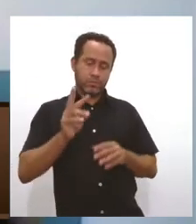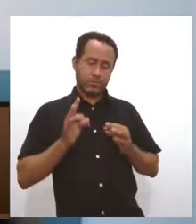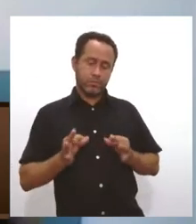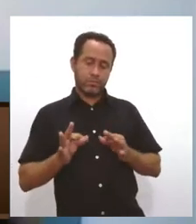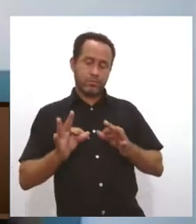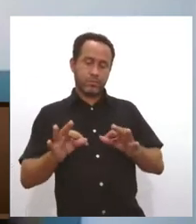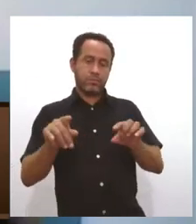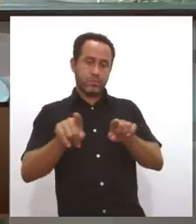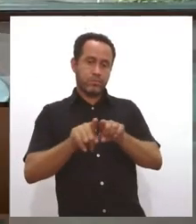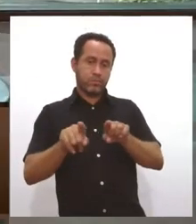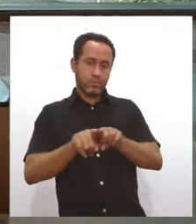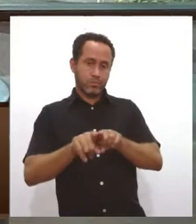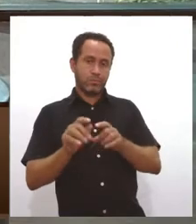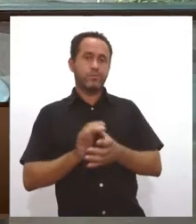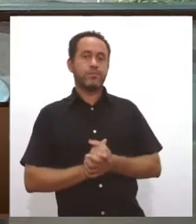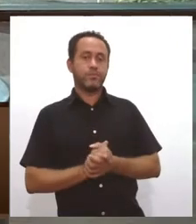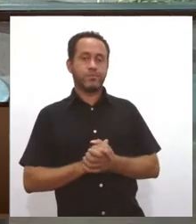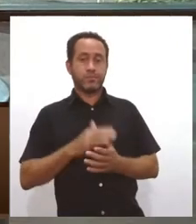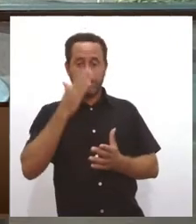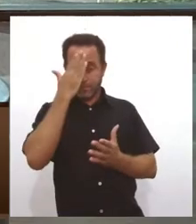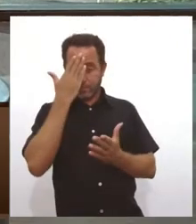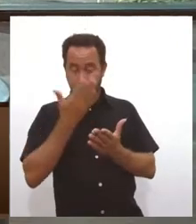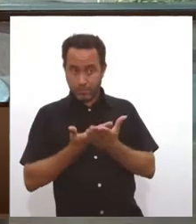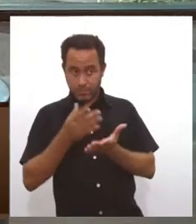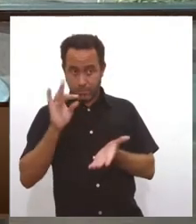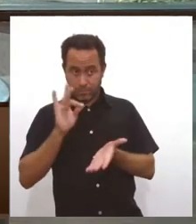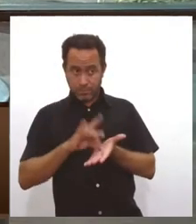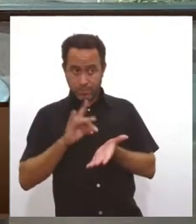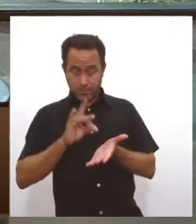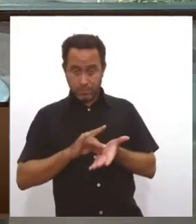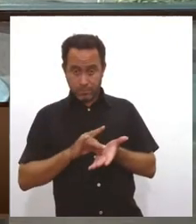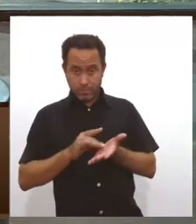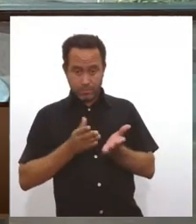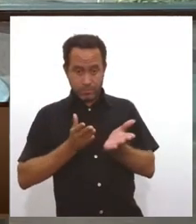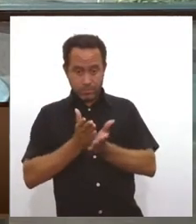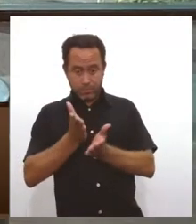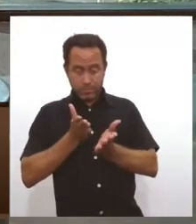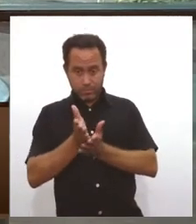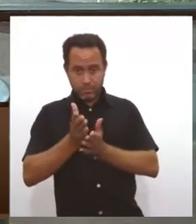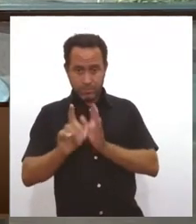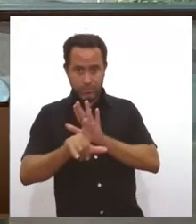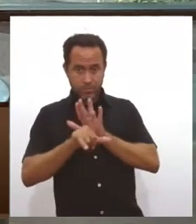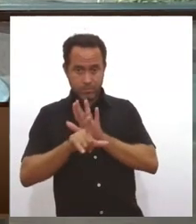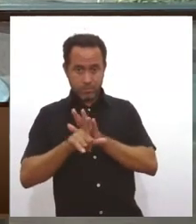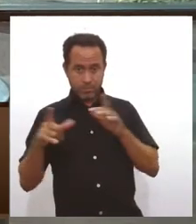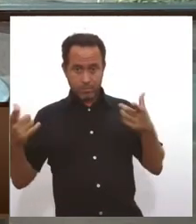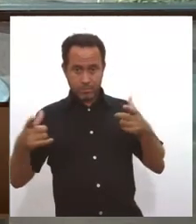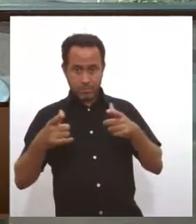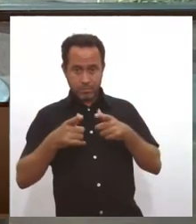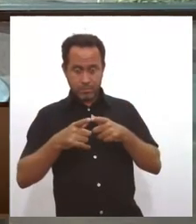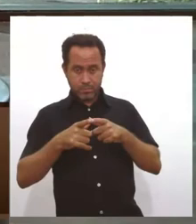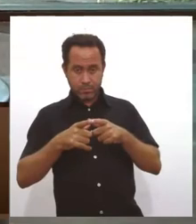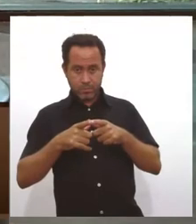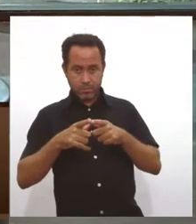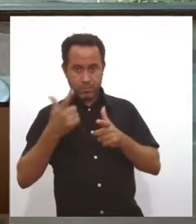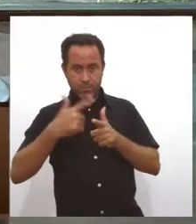também. Agora, a senhora acredita que realmente, se aprovada a lei, vai reduzir essa burocracia?